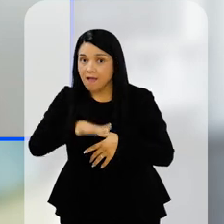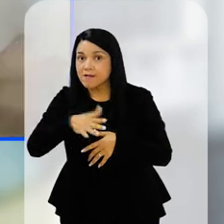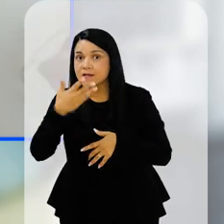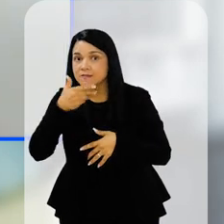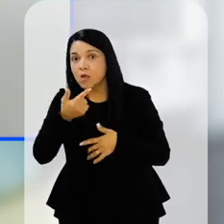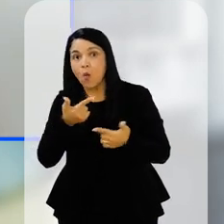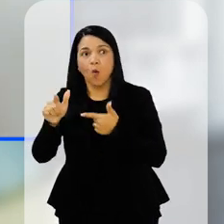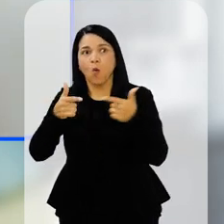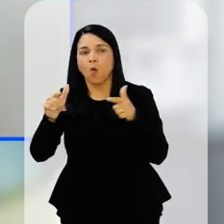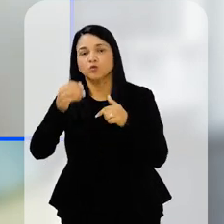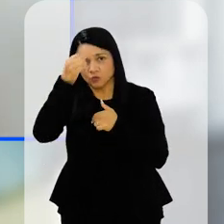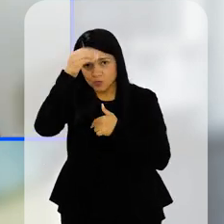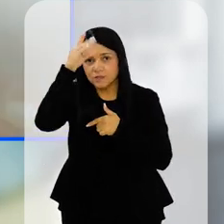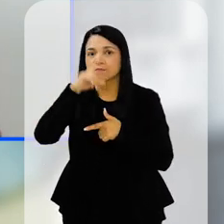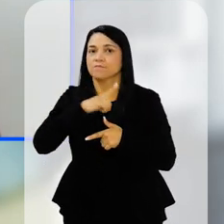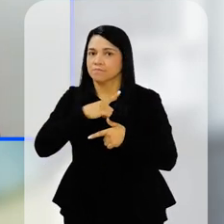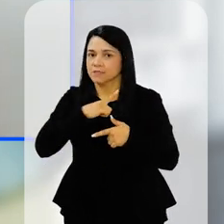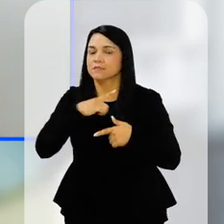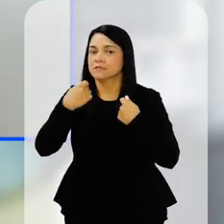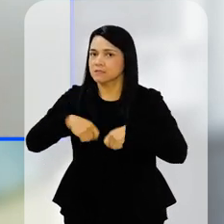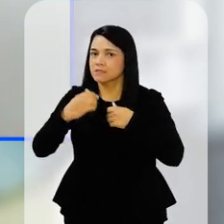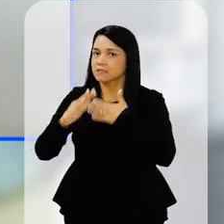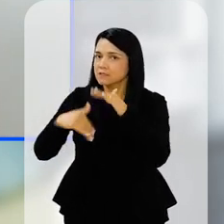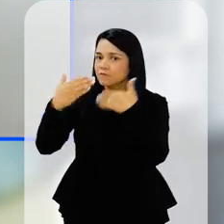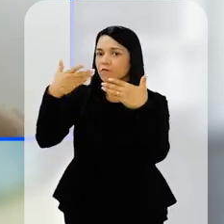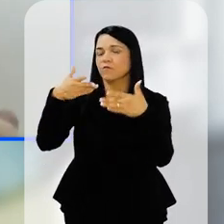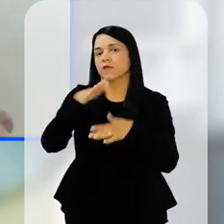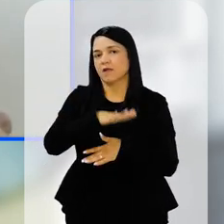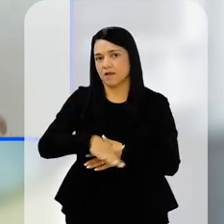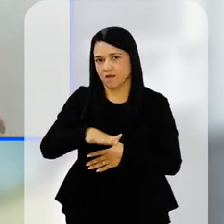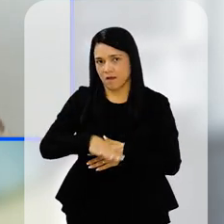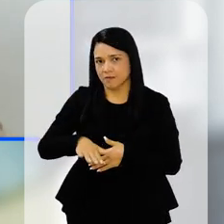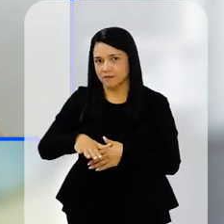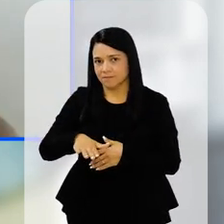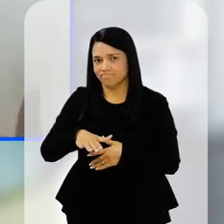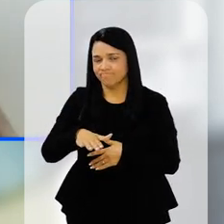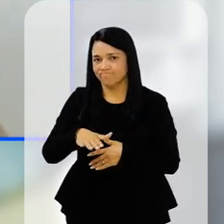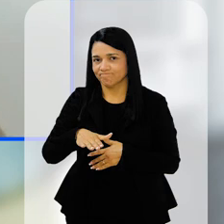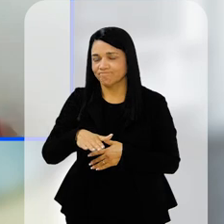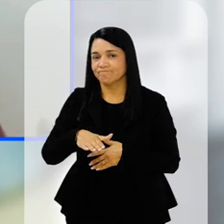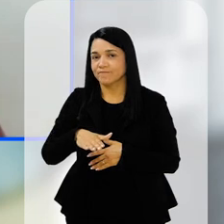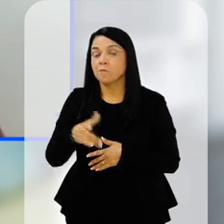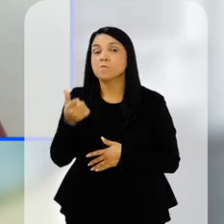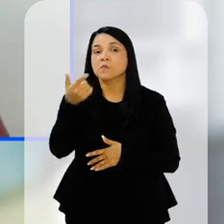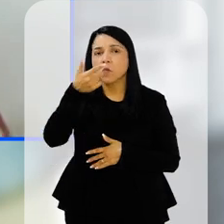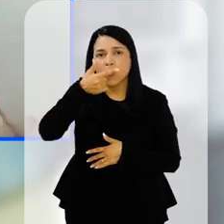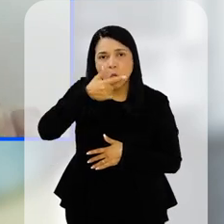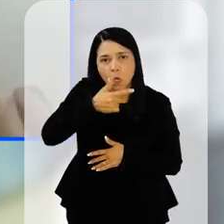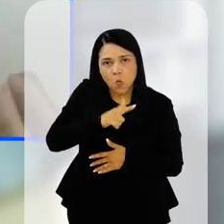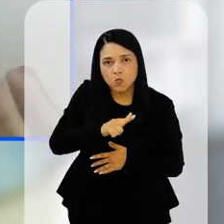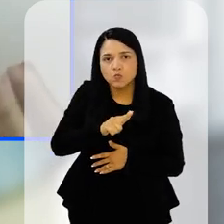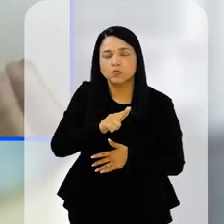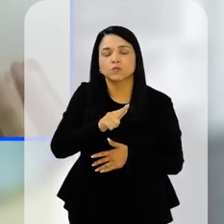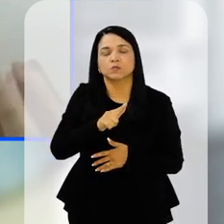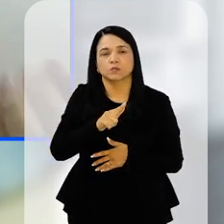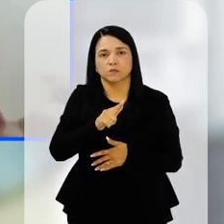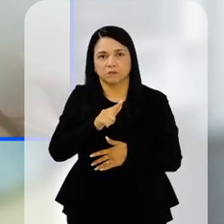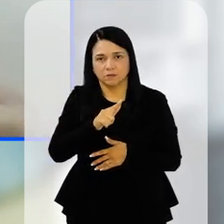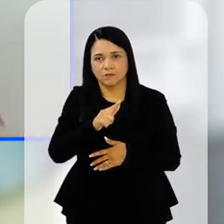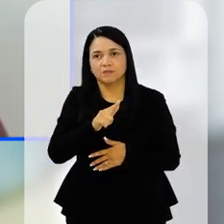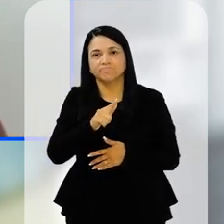tem outros conhecimentos que ela precisa desenvolver ali na infância mais cedo para conseguir chegar